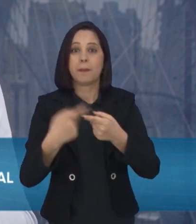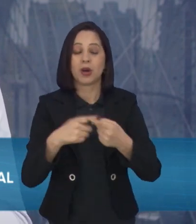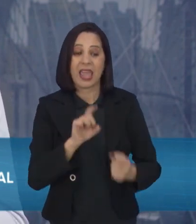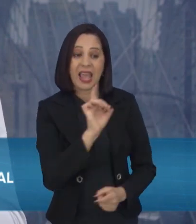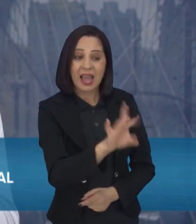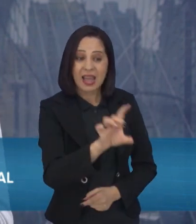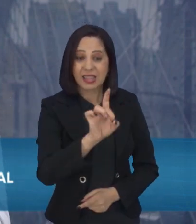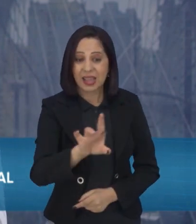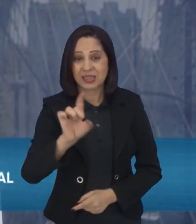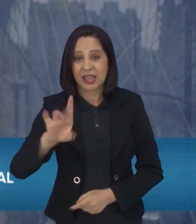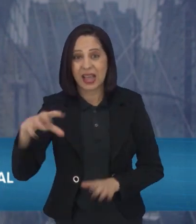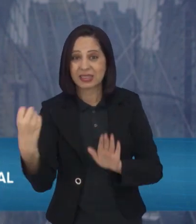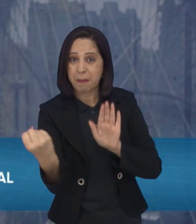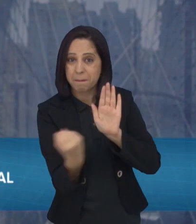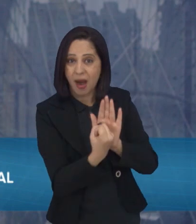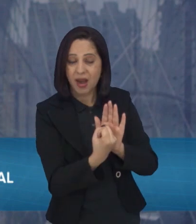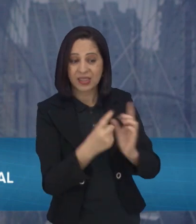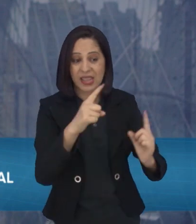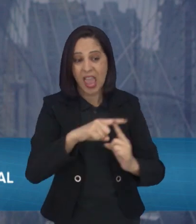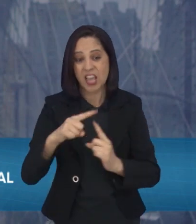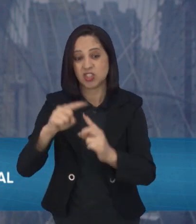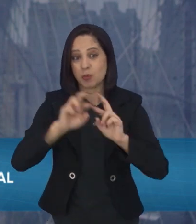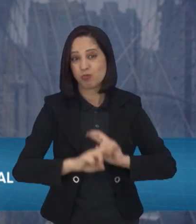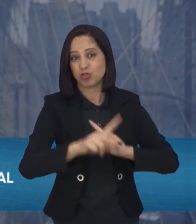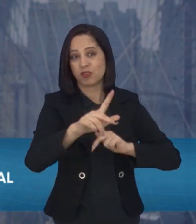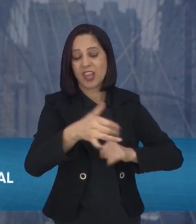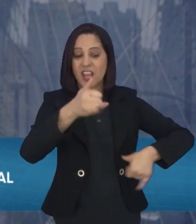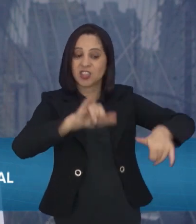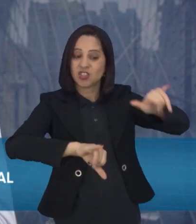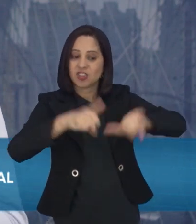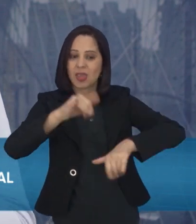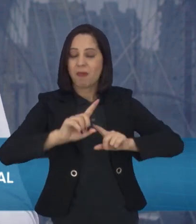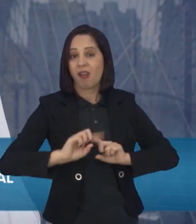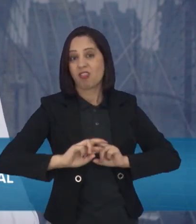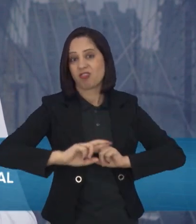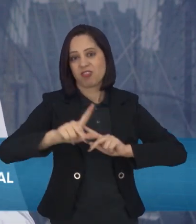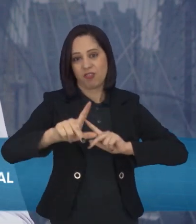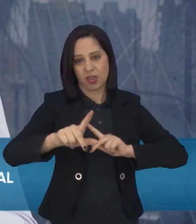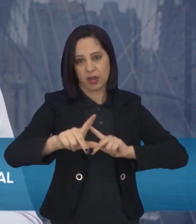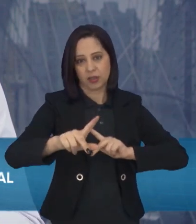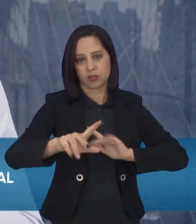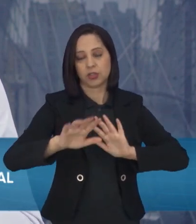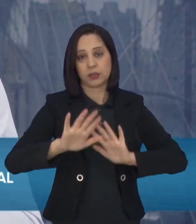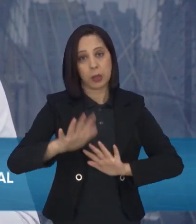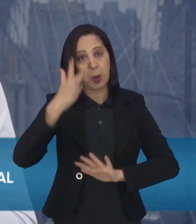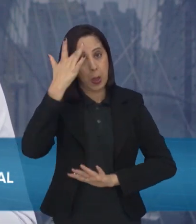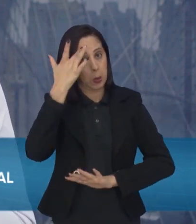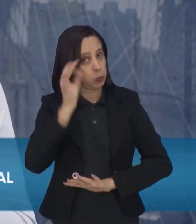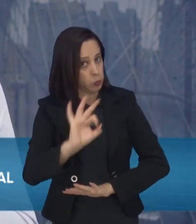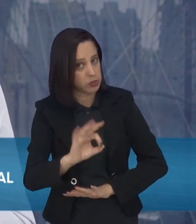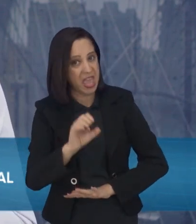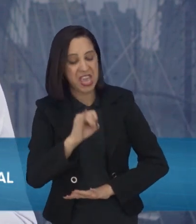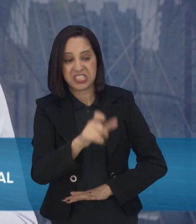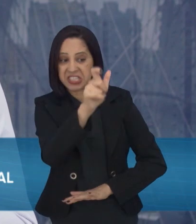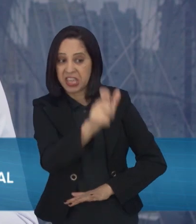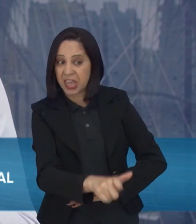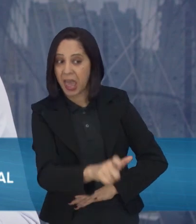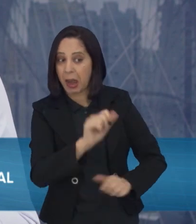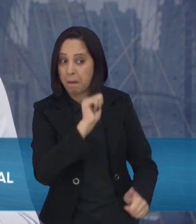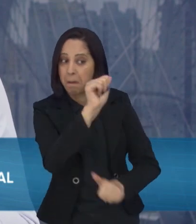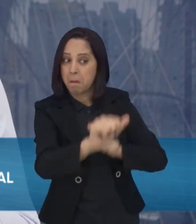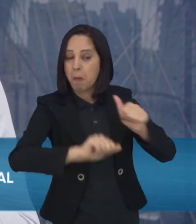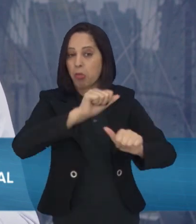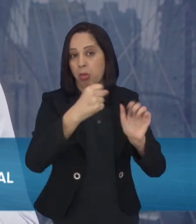marca é de um jeito, cada cannabis, ele age de uma forma diferente. Eu não sei se foi realizada essa troca, se foi feita